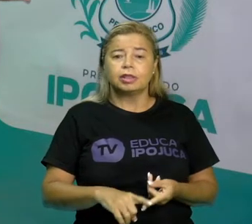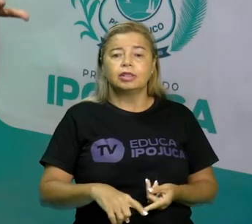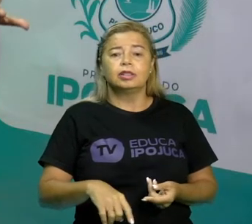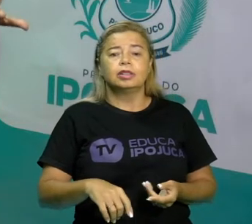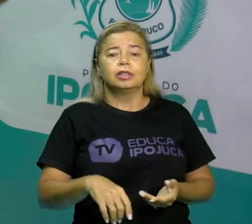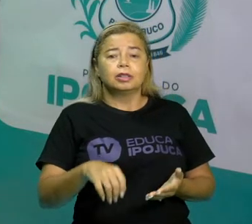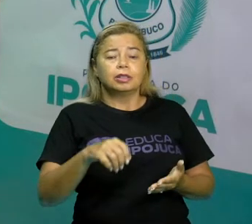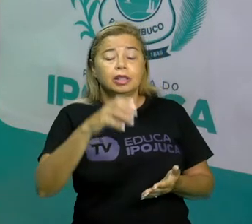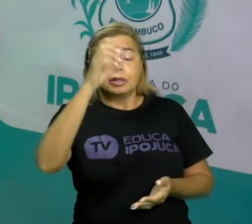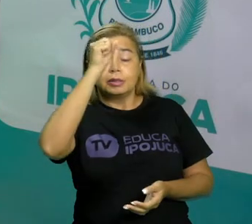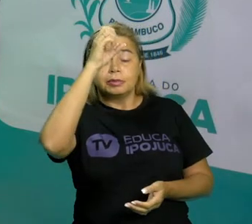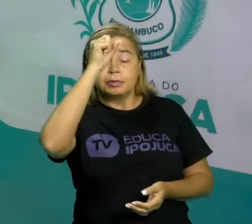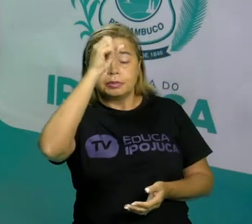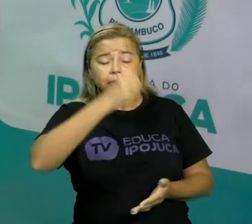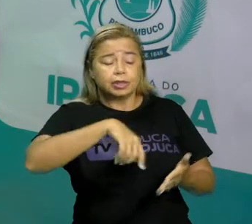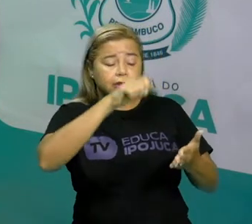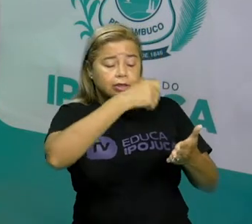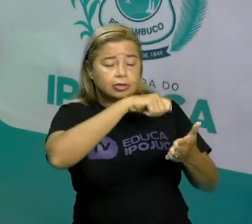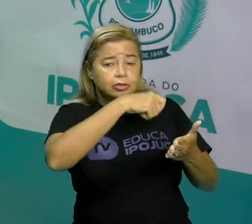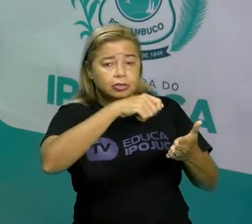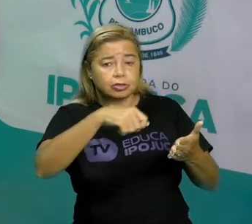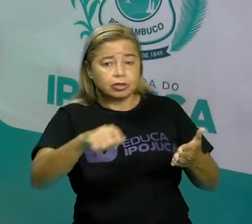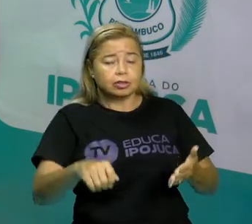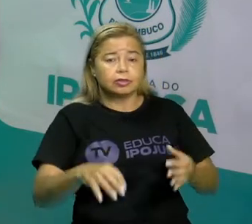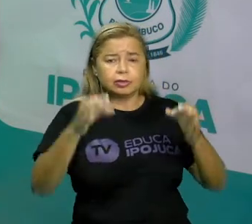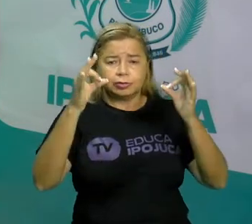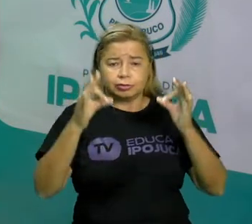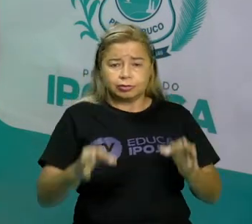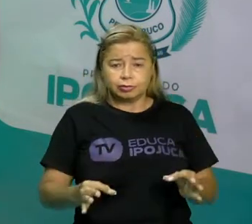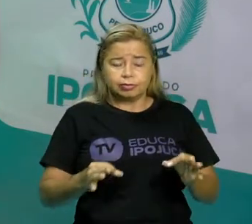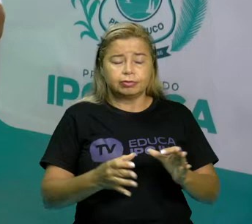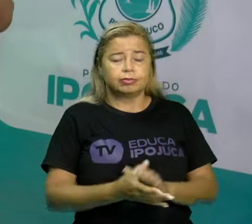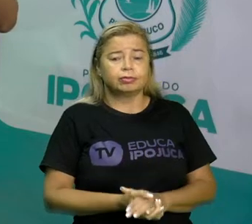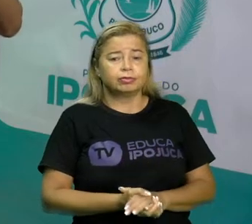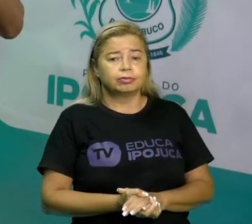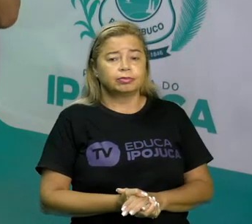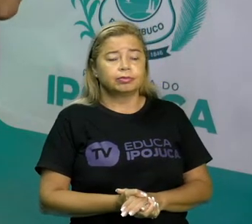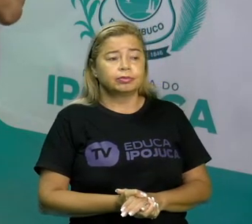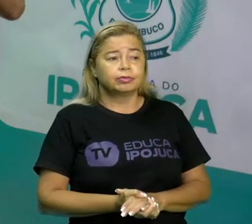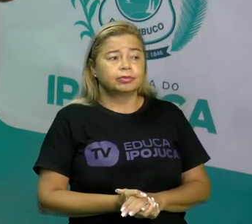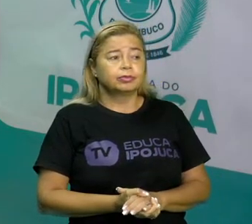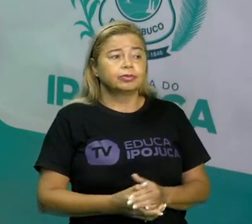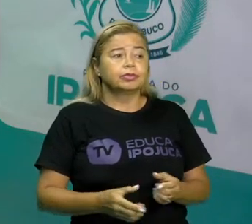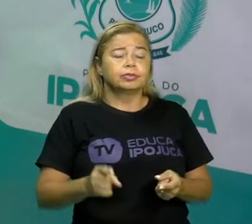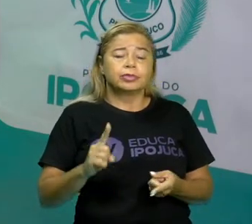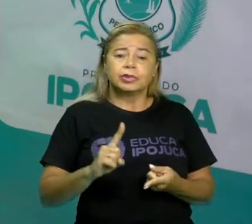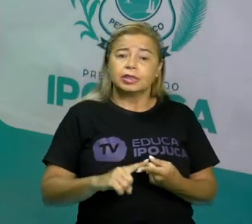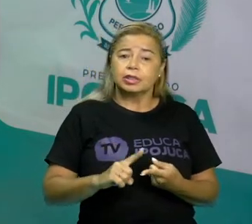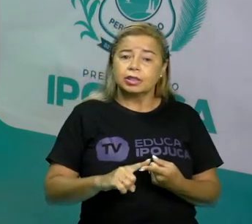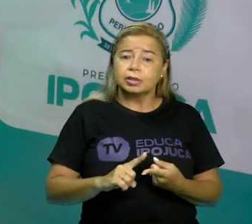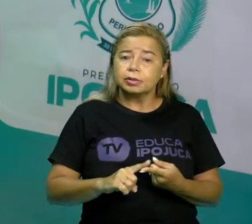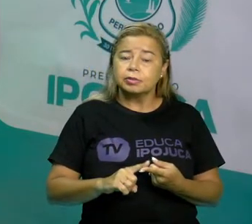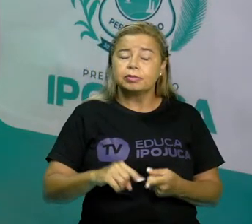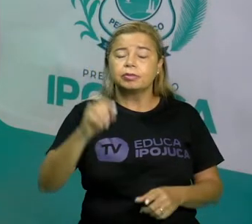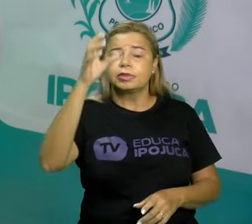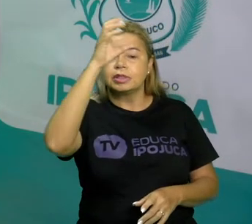buscar a escrita correta desses números. Vimos também que nós vamos